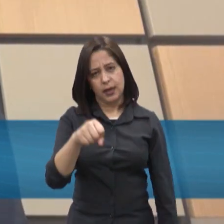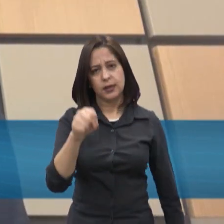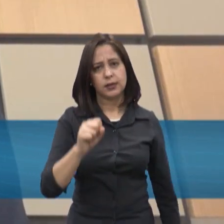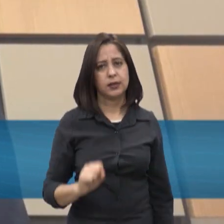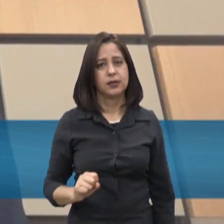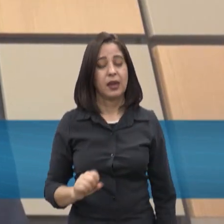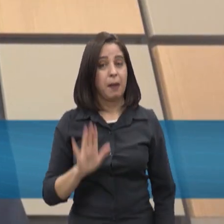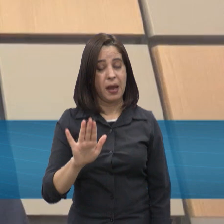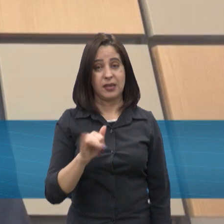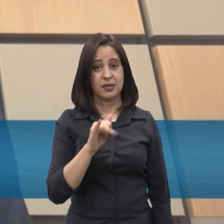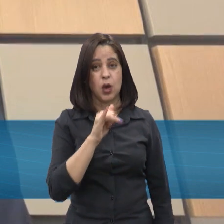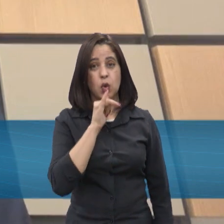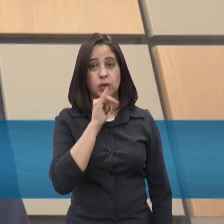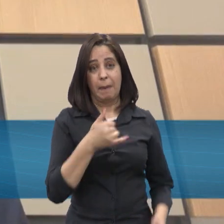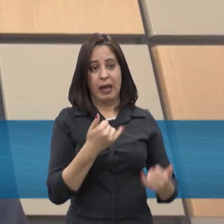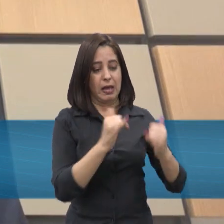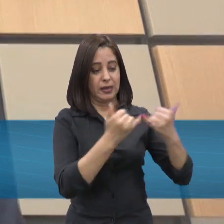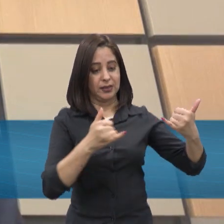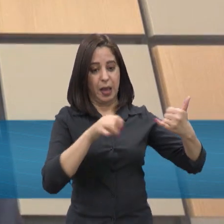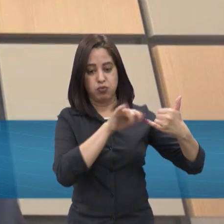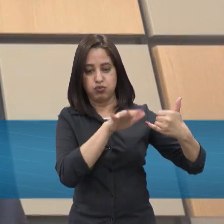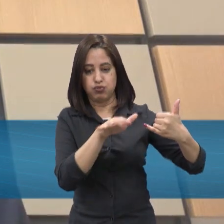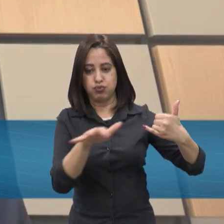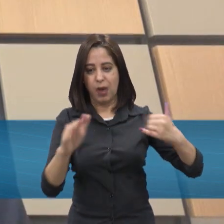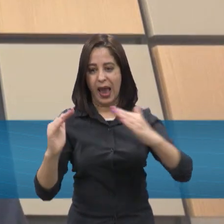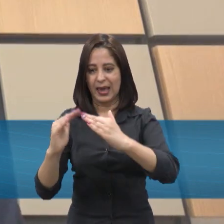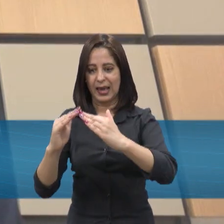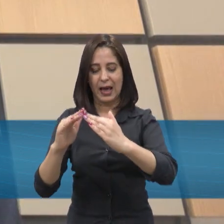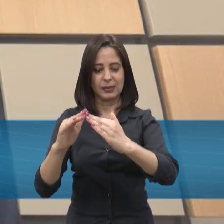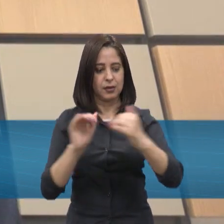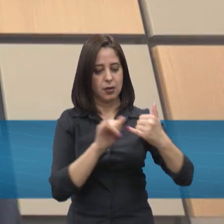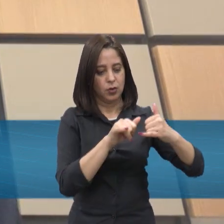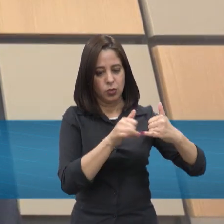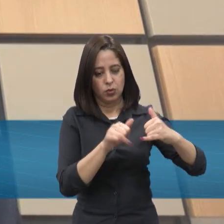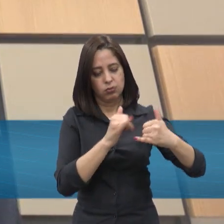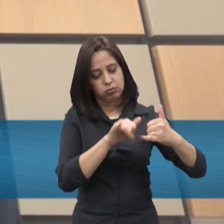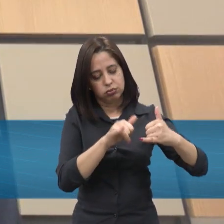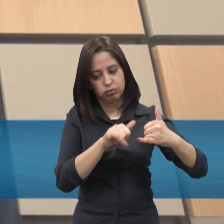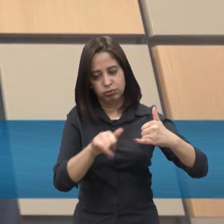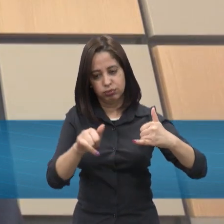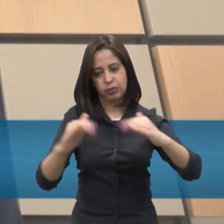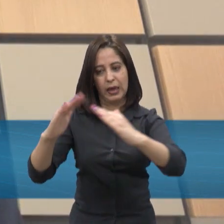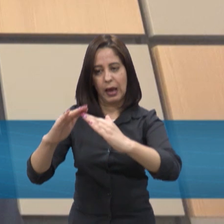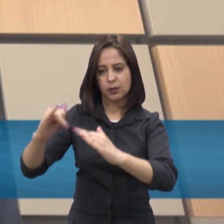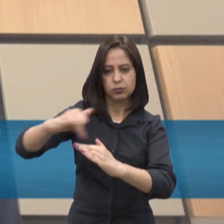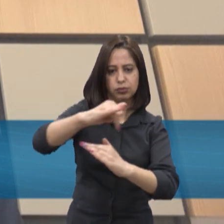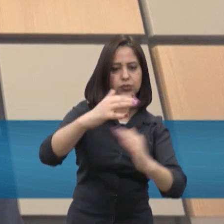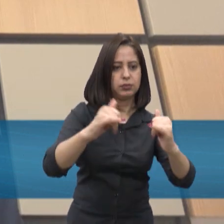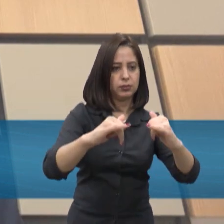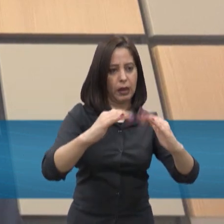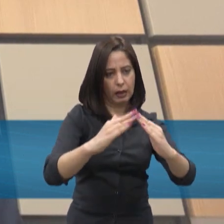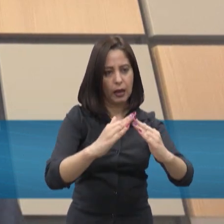distribuição, por exemplo, que é a área que a EDP atua aqui, né, em São José, para vocês terem uma ideia, nós temos